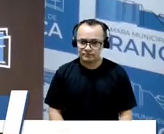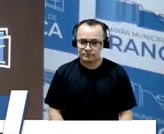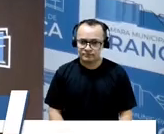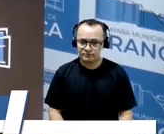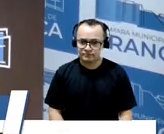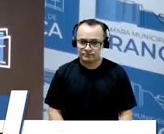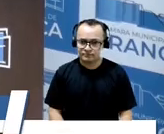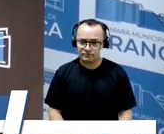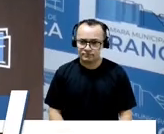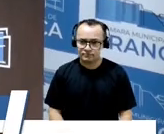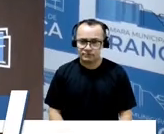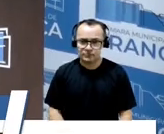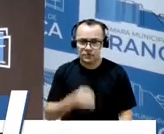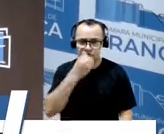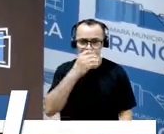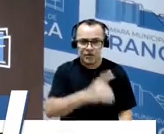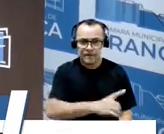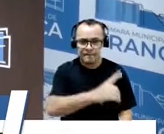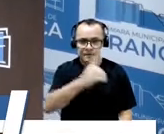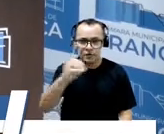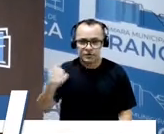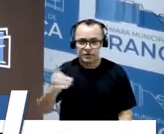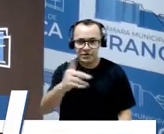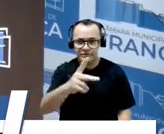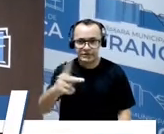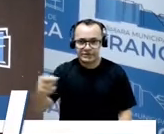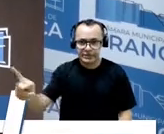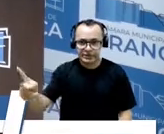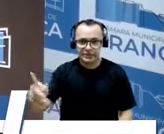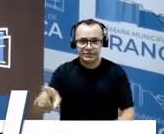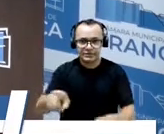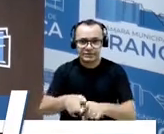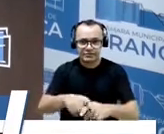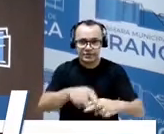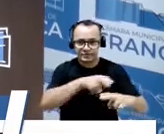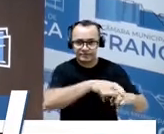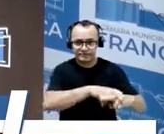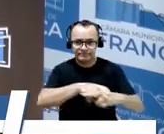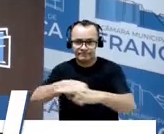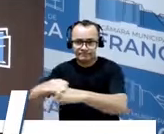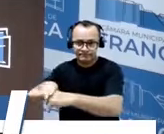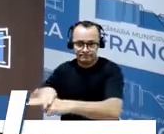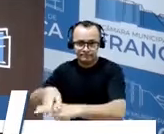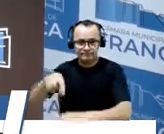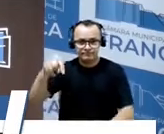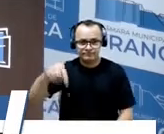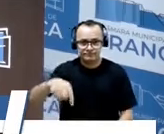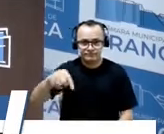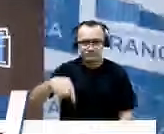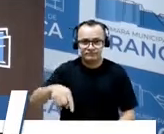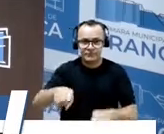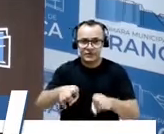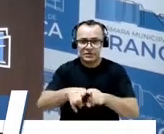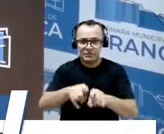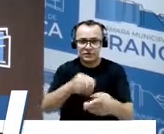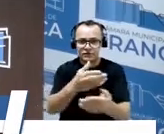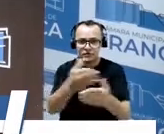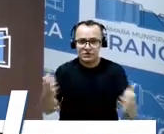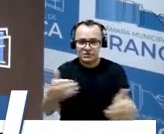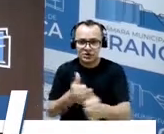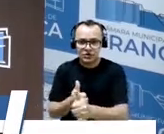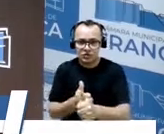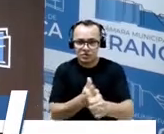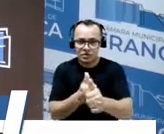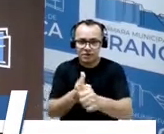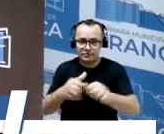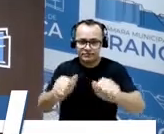Bom dia, senhor presidente, ao qual eu cumprimento toda a mesa, os novos pares, a todos aqueles que nos acompanham aqui no plenário da